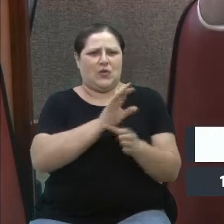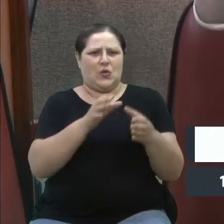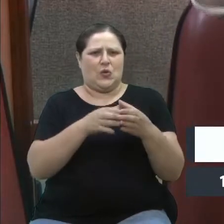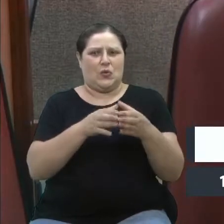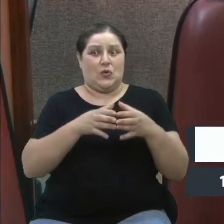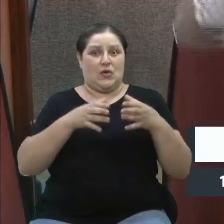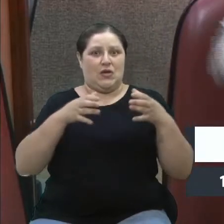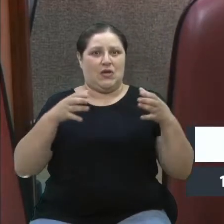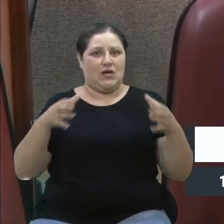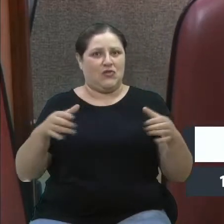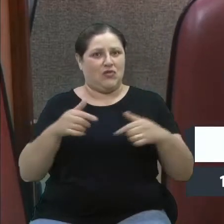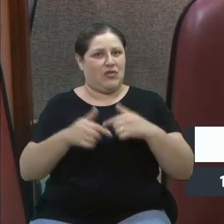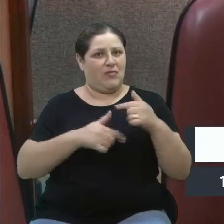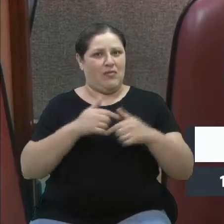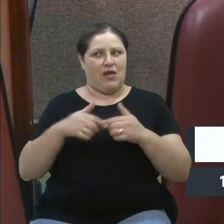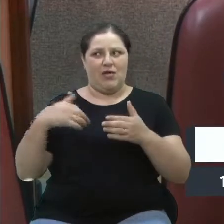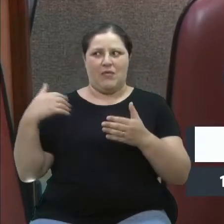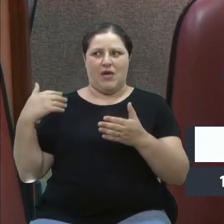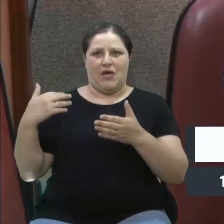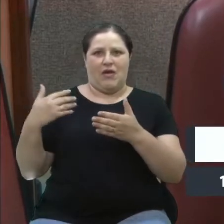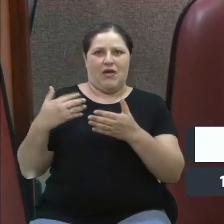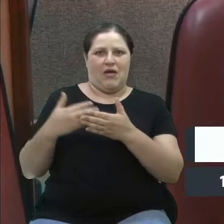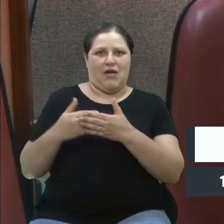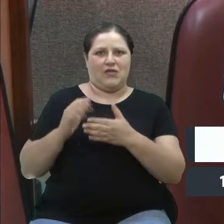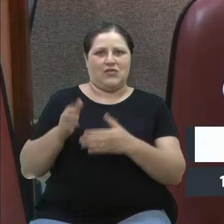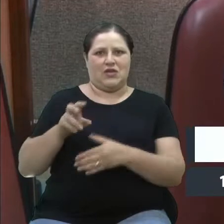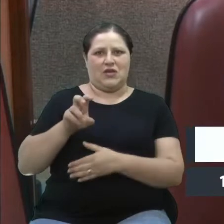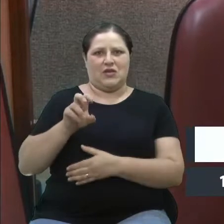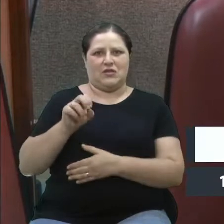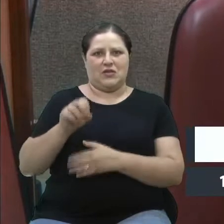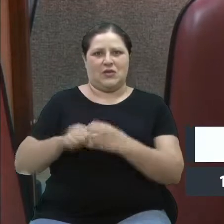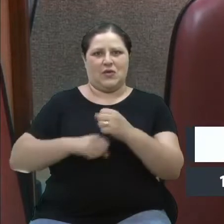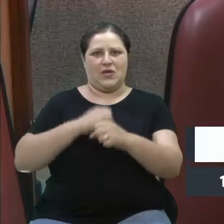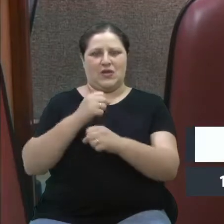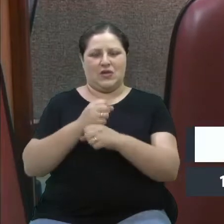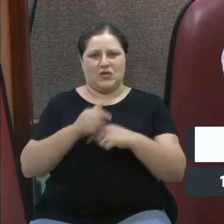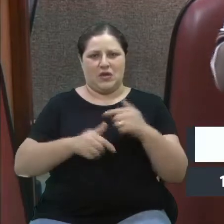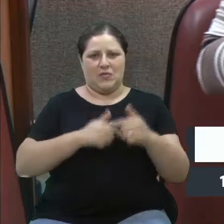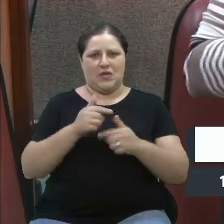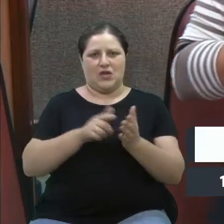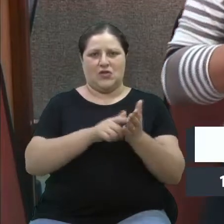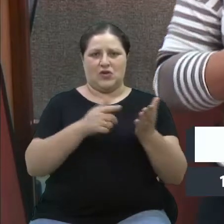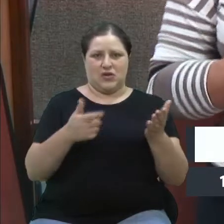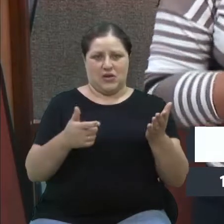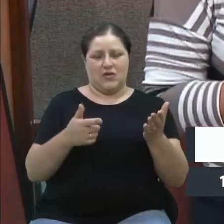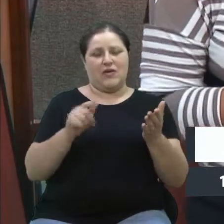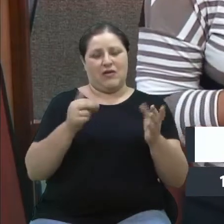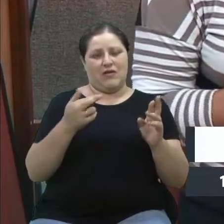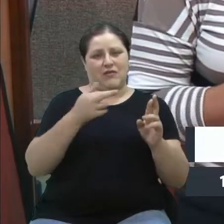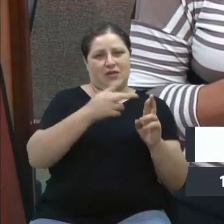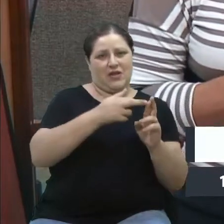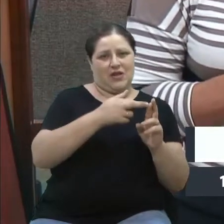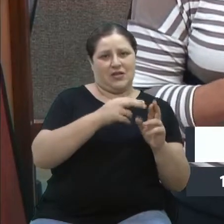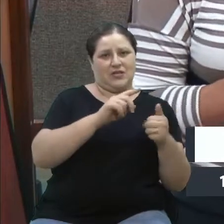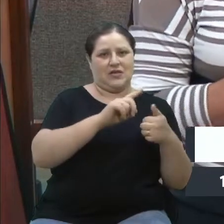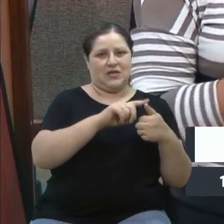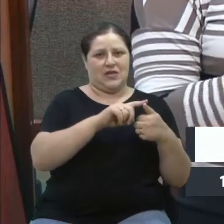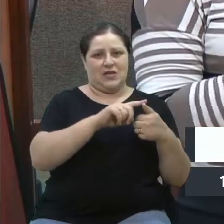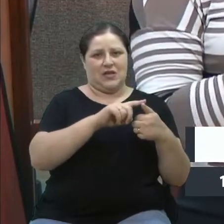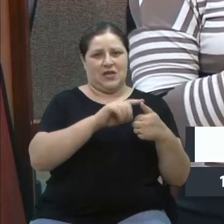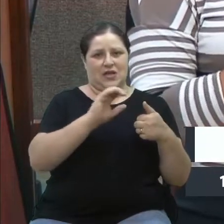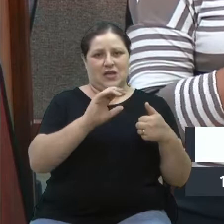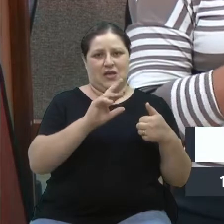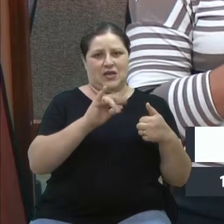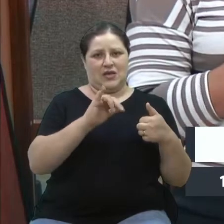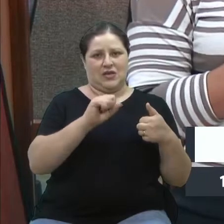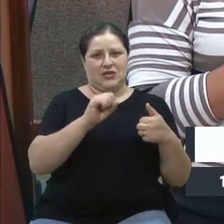tempo, né, que há 50 anos coloca esse jornal no ar. Então, uma referência à Cristina e ao Marco, como eu falei, mas